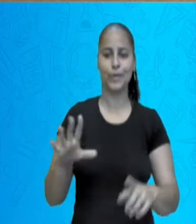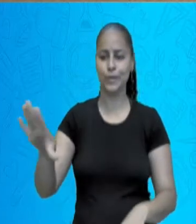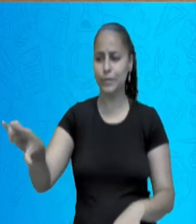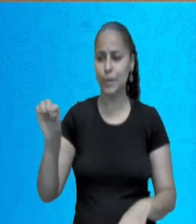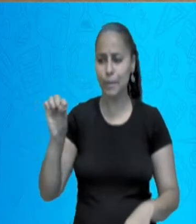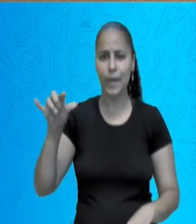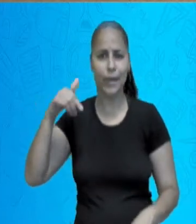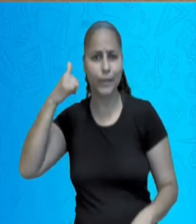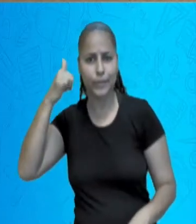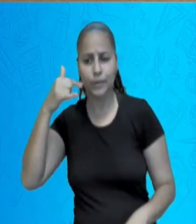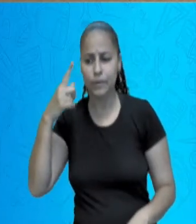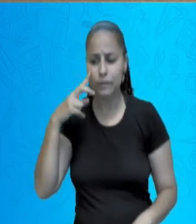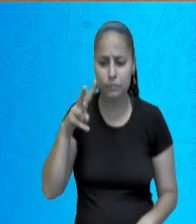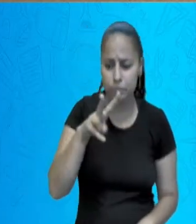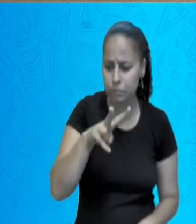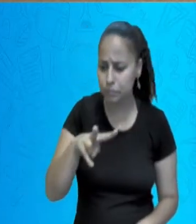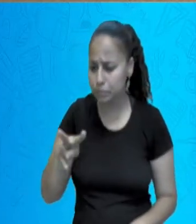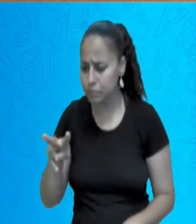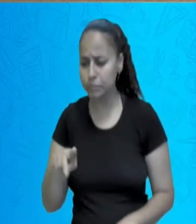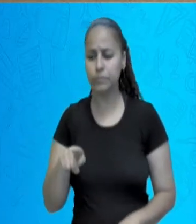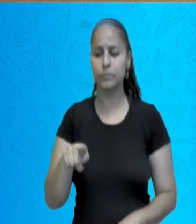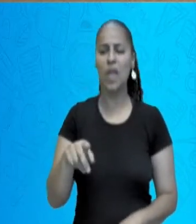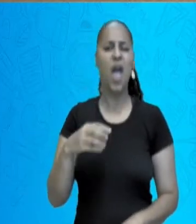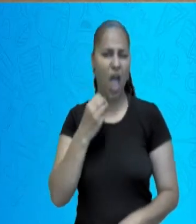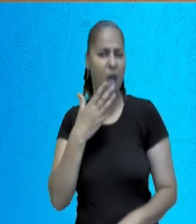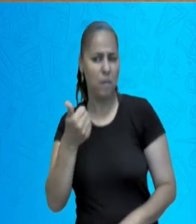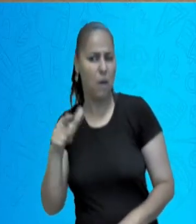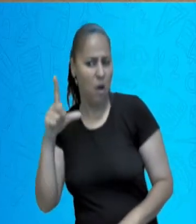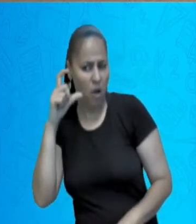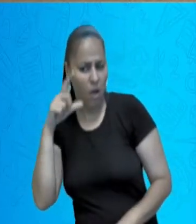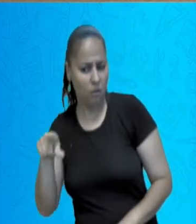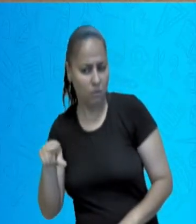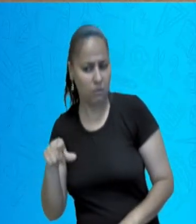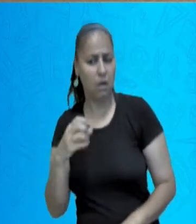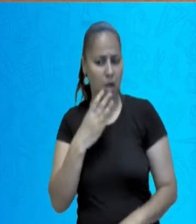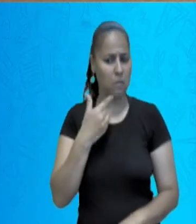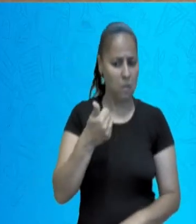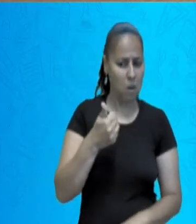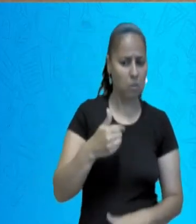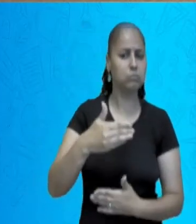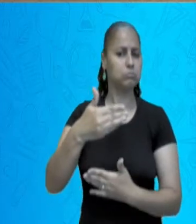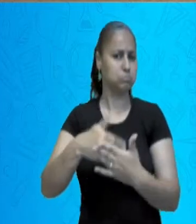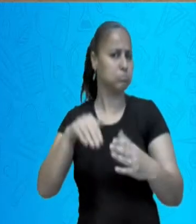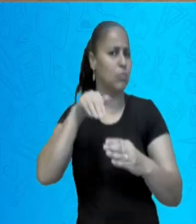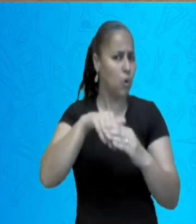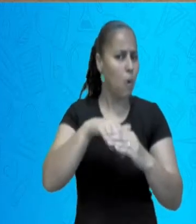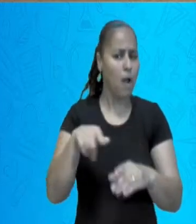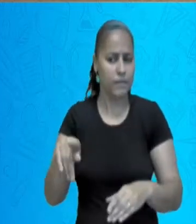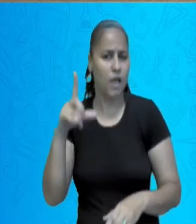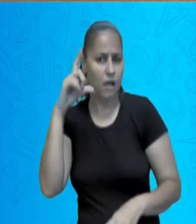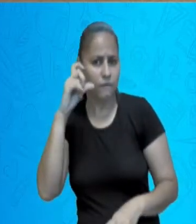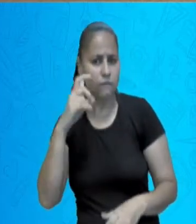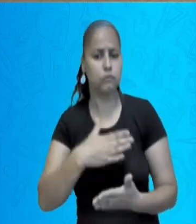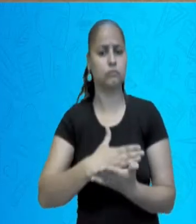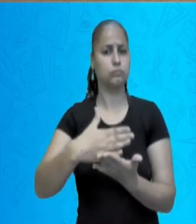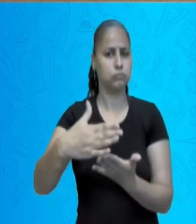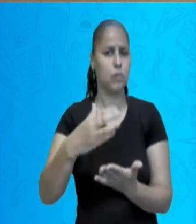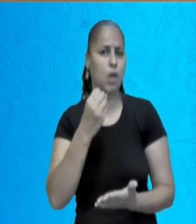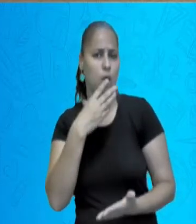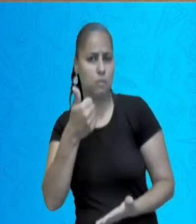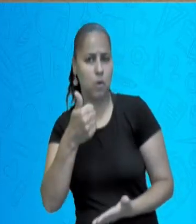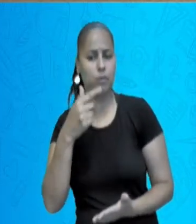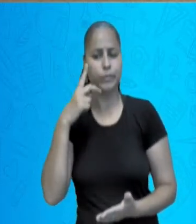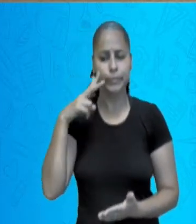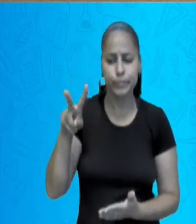celular, a primeira coisa que você olha é o tamanho da memória e a potência da câmera.